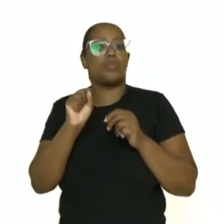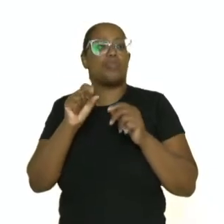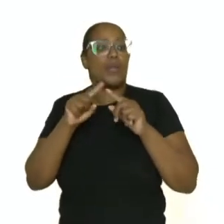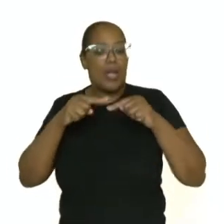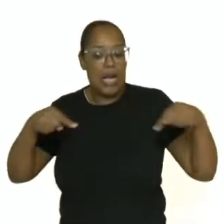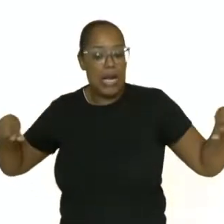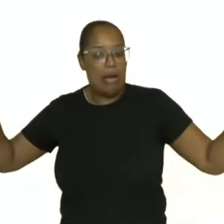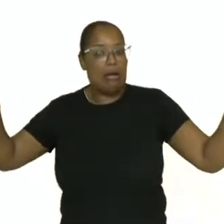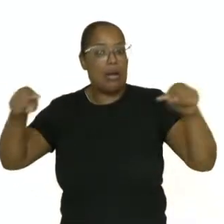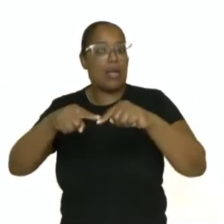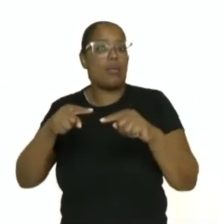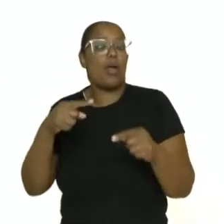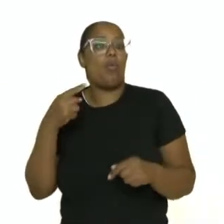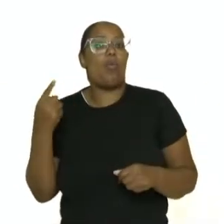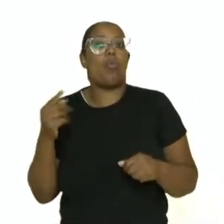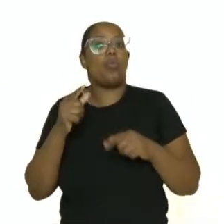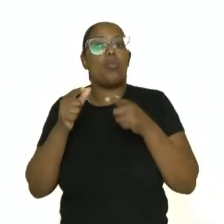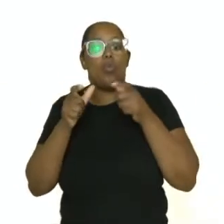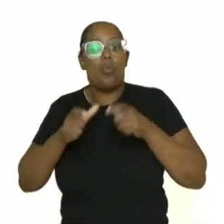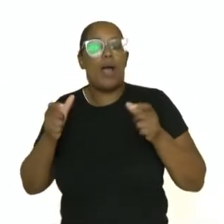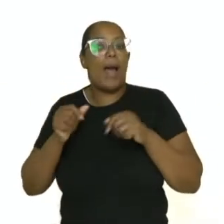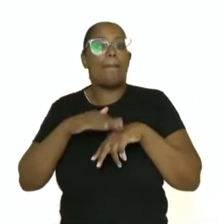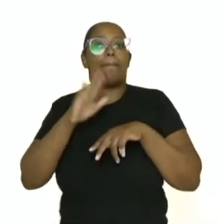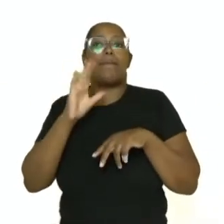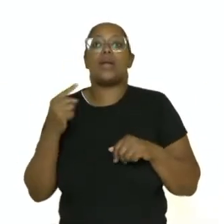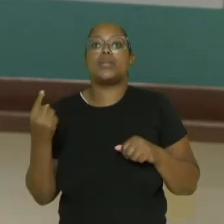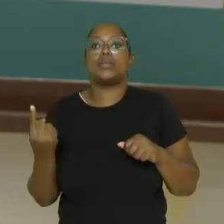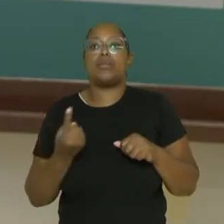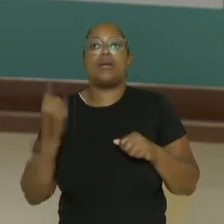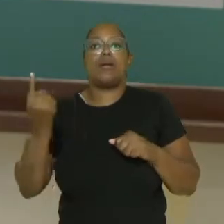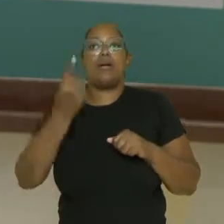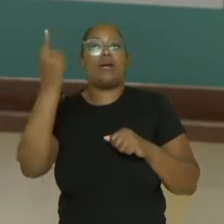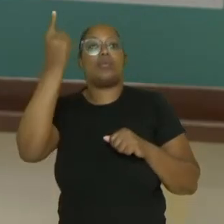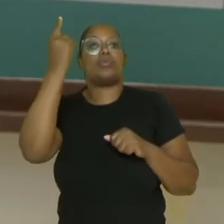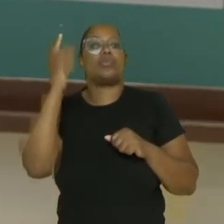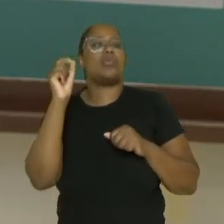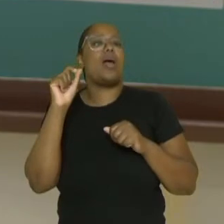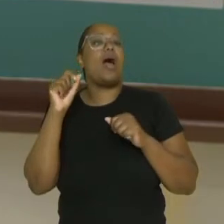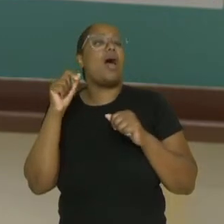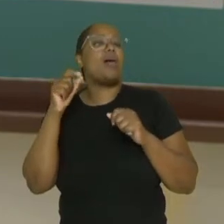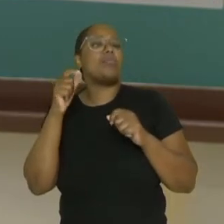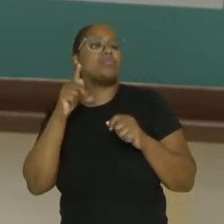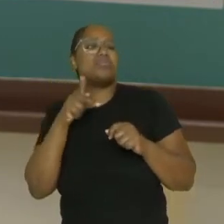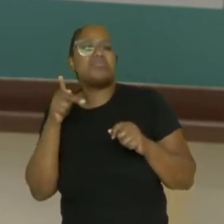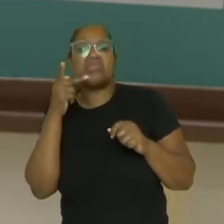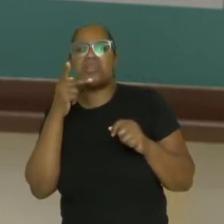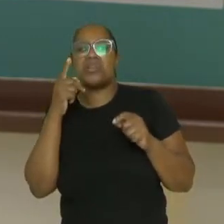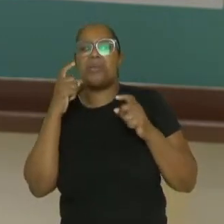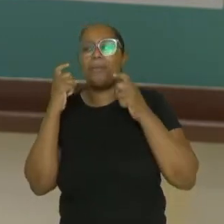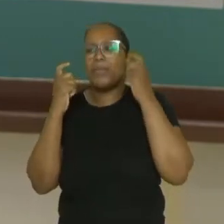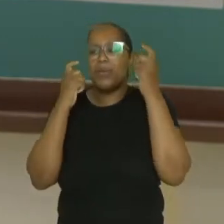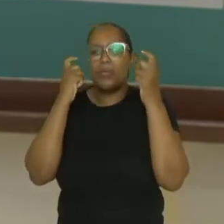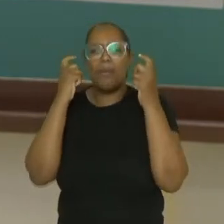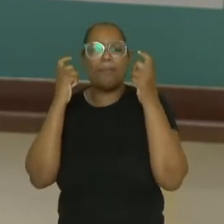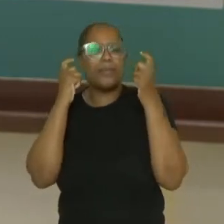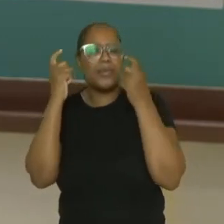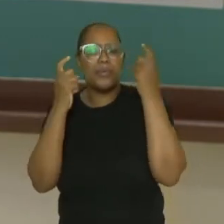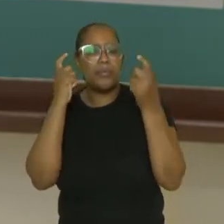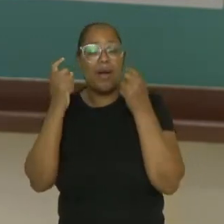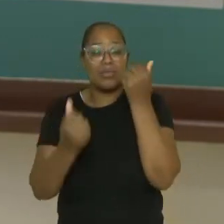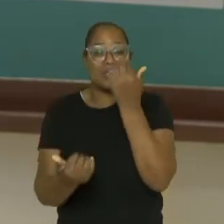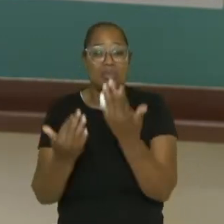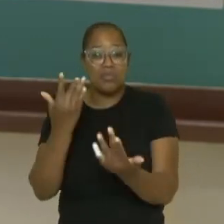o nível mais alto desde 2008, segundo o INPE. Olha só, que preocupante, né? Então, essas queimadas, muitas